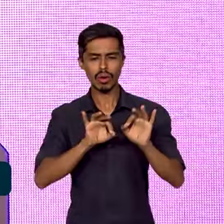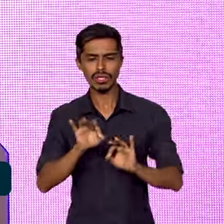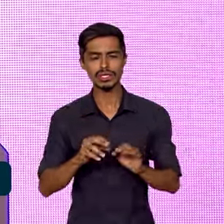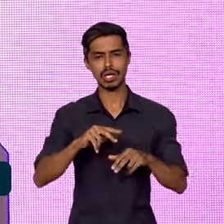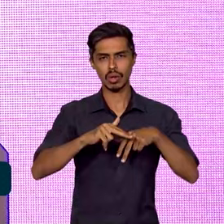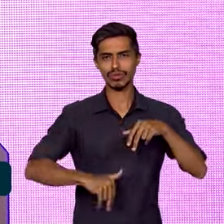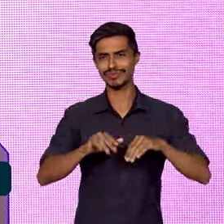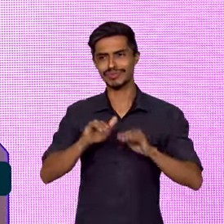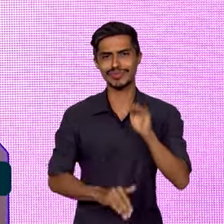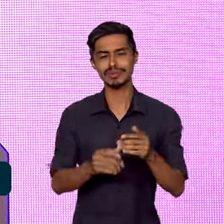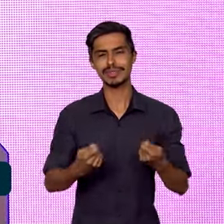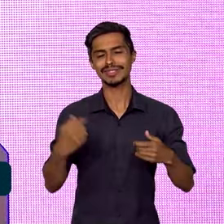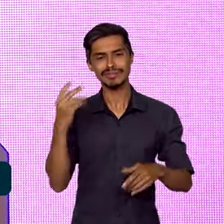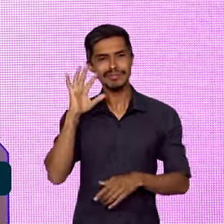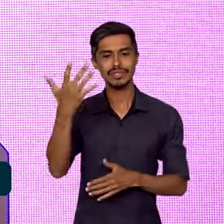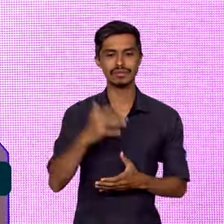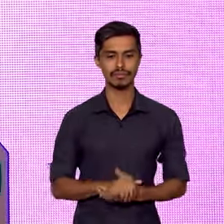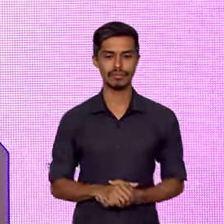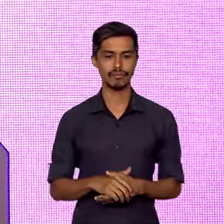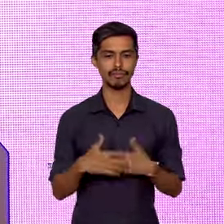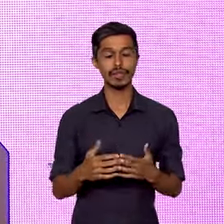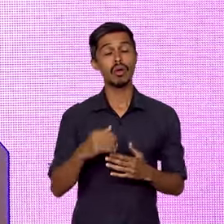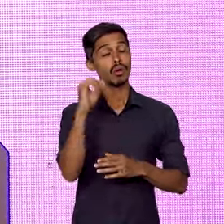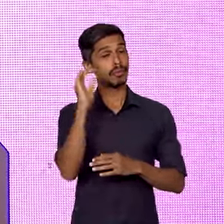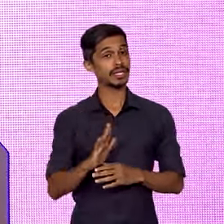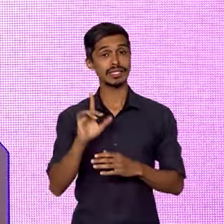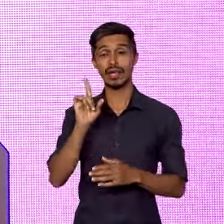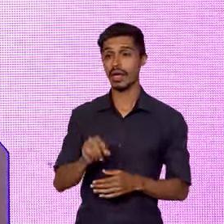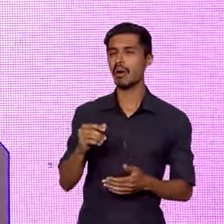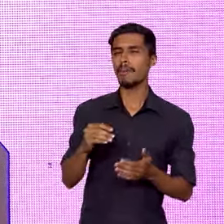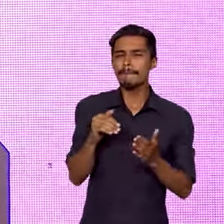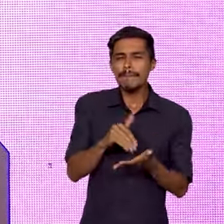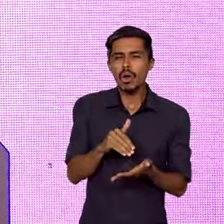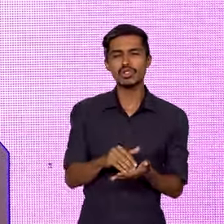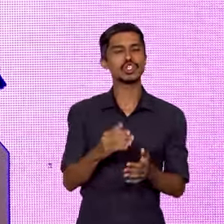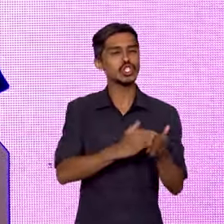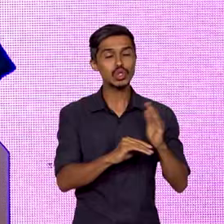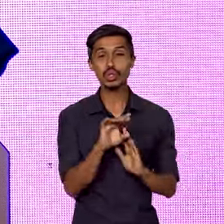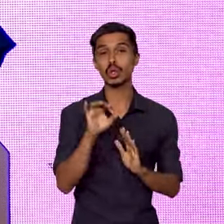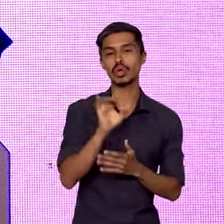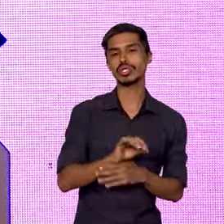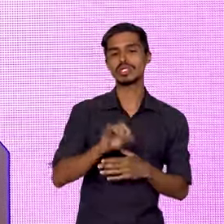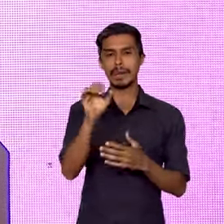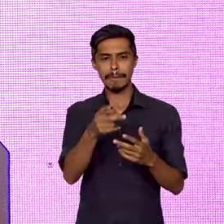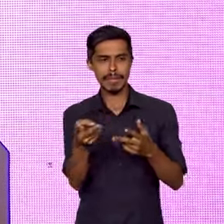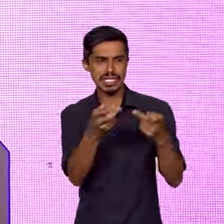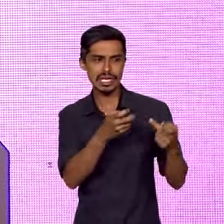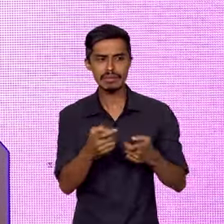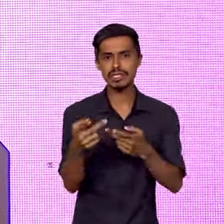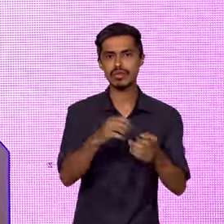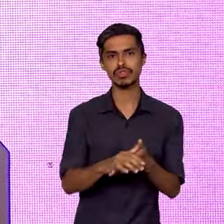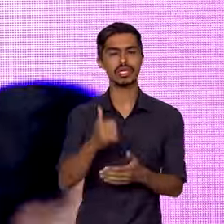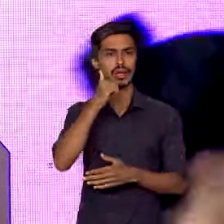Segundo os dados da CEPAL de 2022, o Brasil está nas últimas posições em todos os indicadores de presença de mulheres em